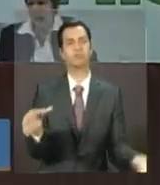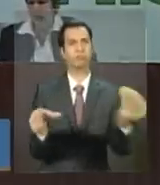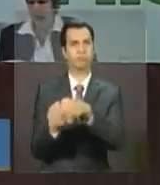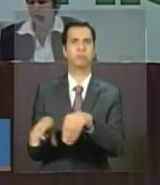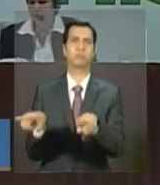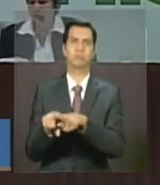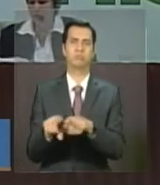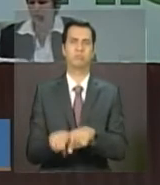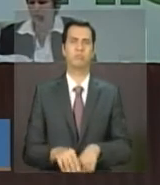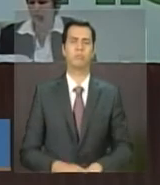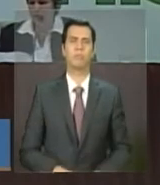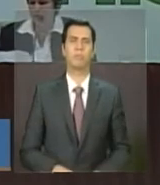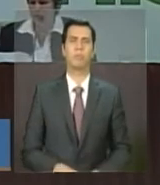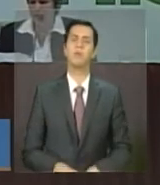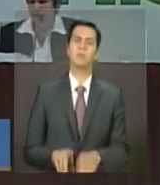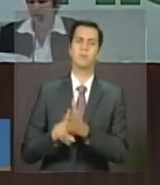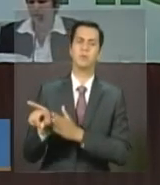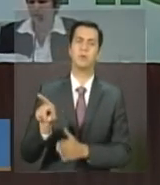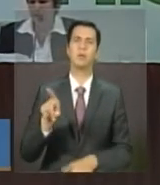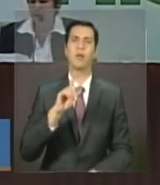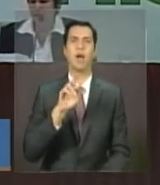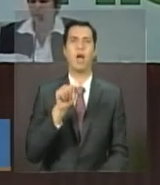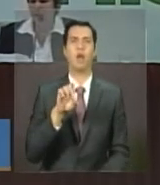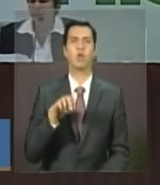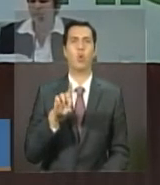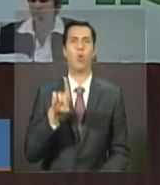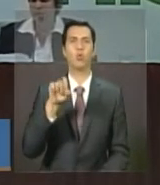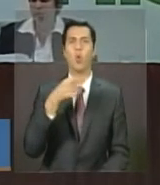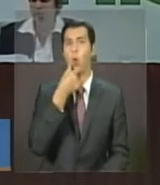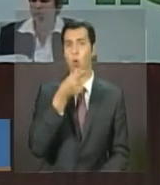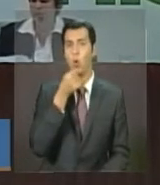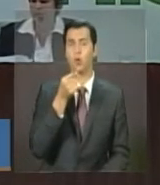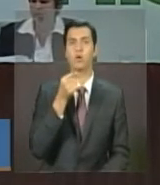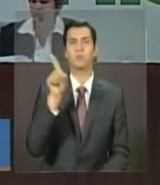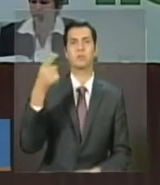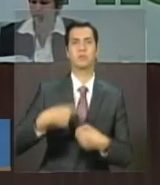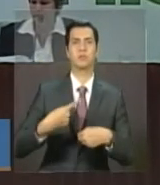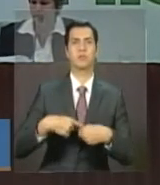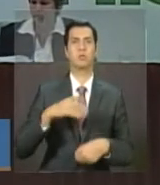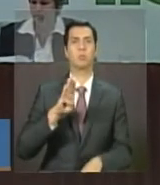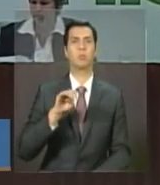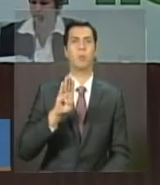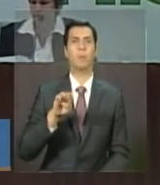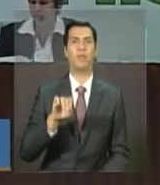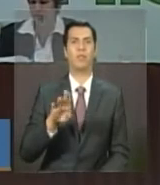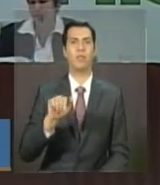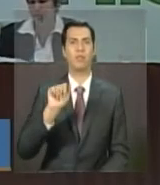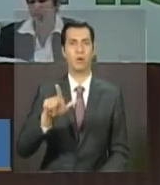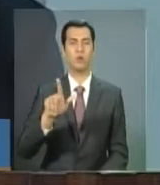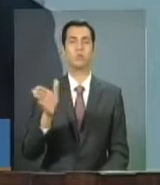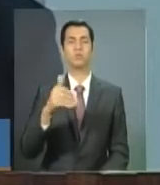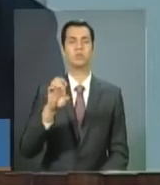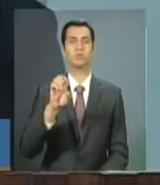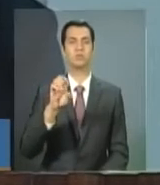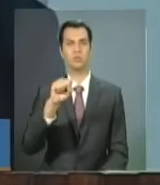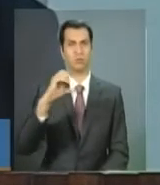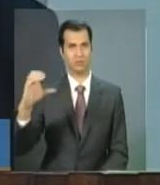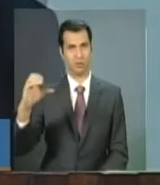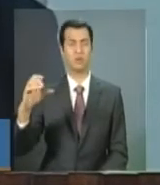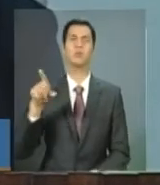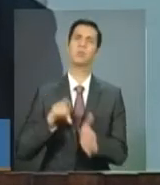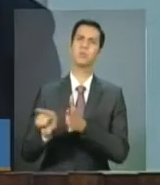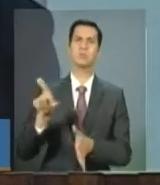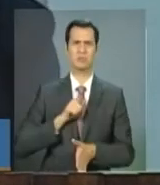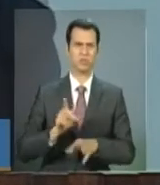Arnoldo, de Blumenau, Santa Catarina, ele pergunta se existe uma diferença significativa entre o programa Fome Zero e o Brasil Sem